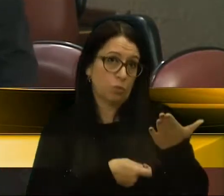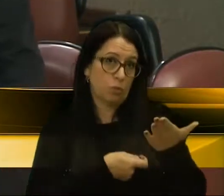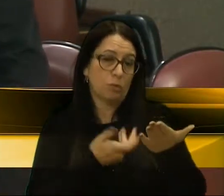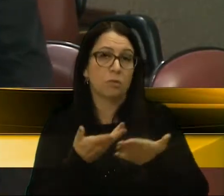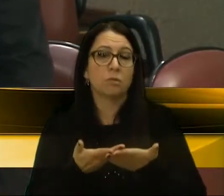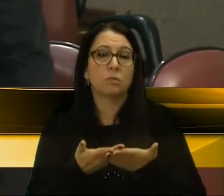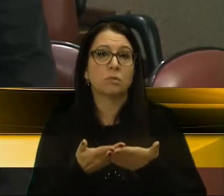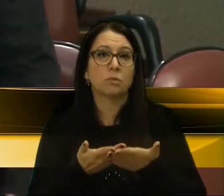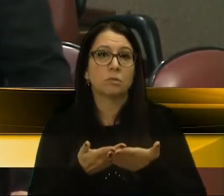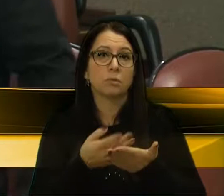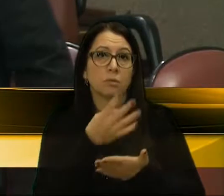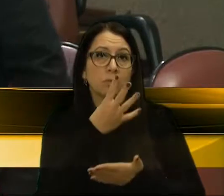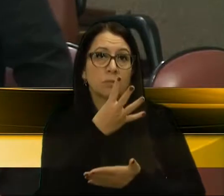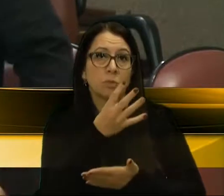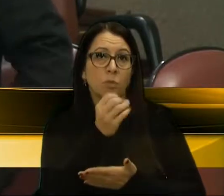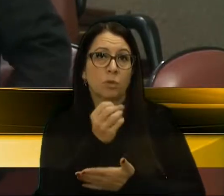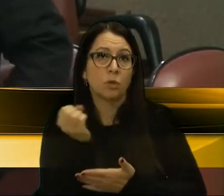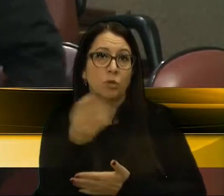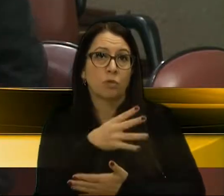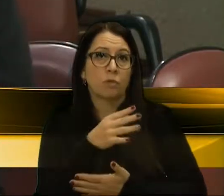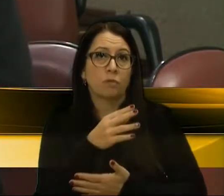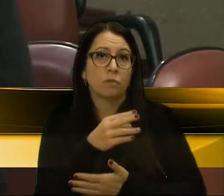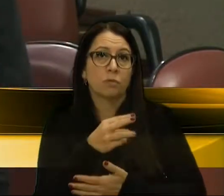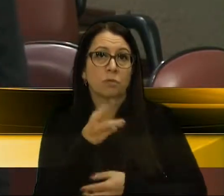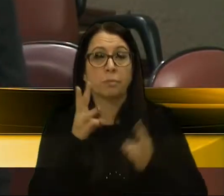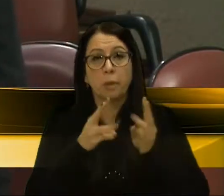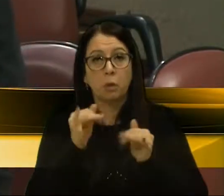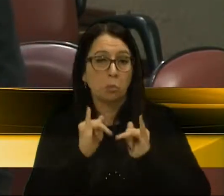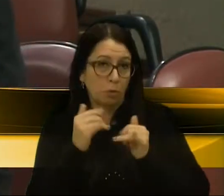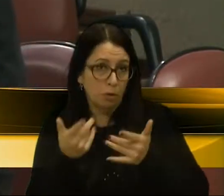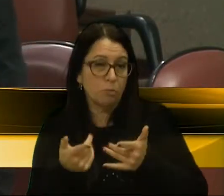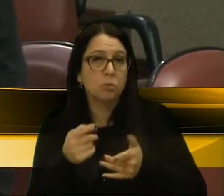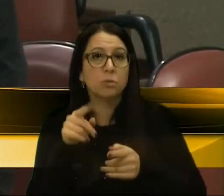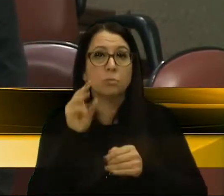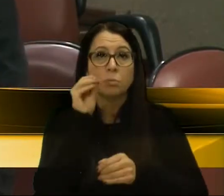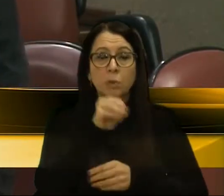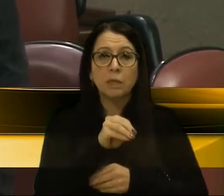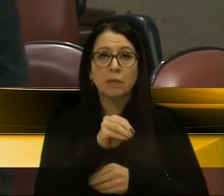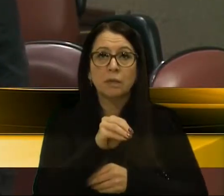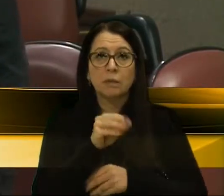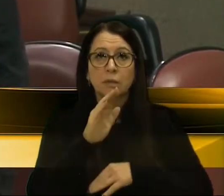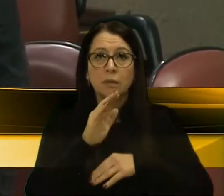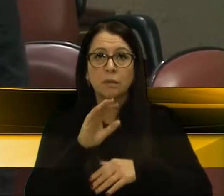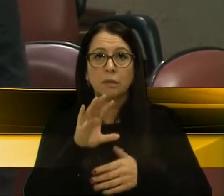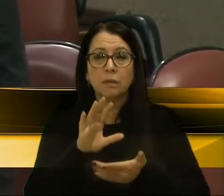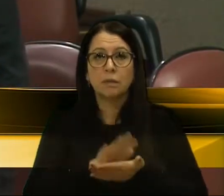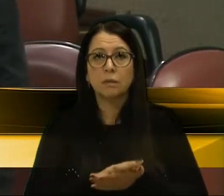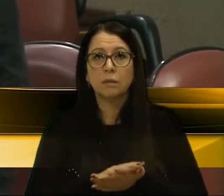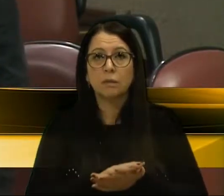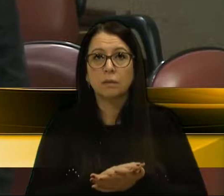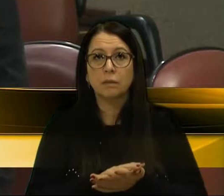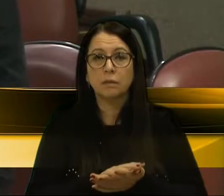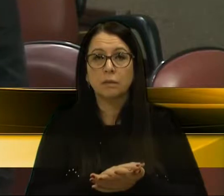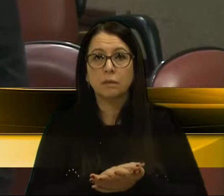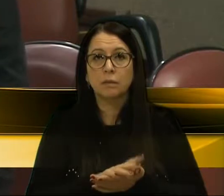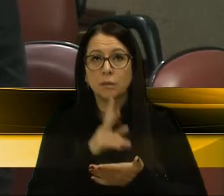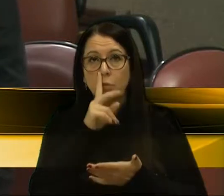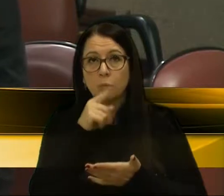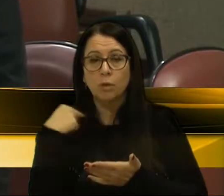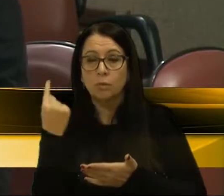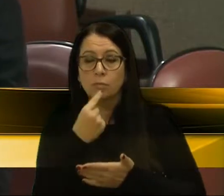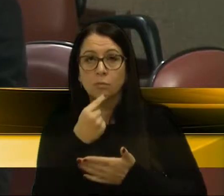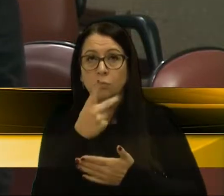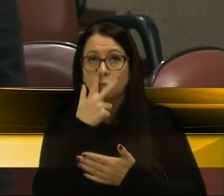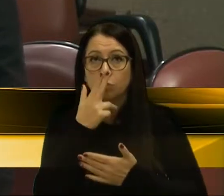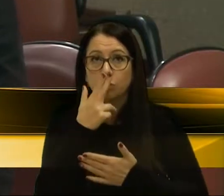40 novos veículos, né, a serem colocados na praça, com as mesmas condições